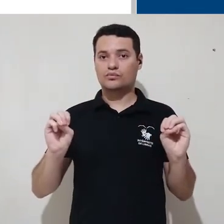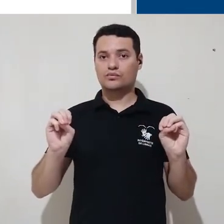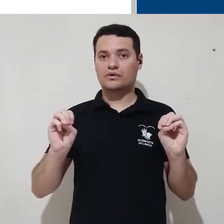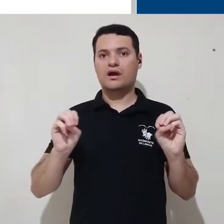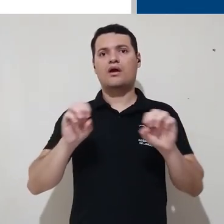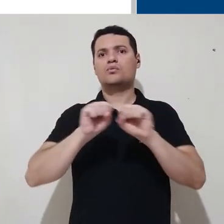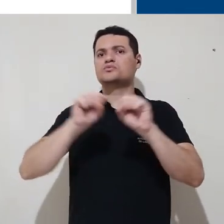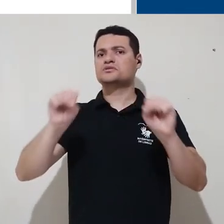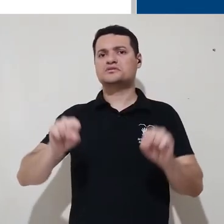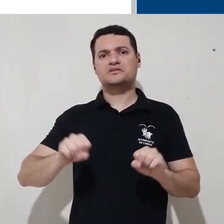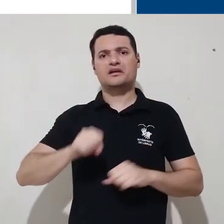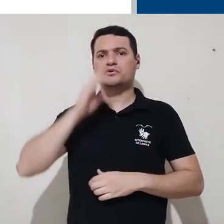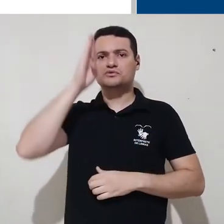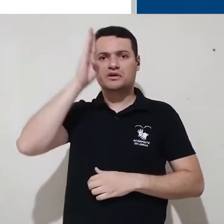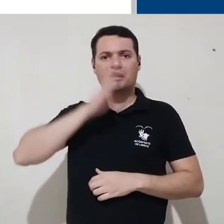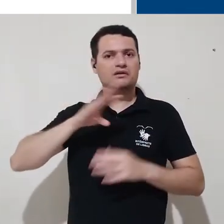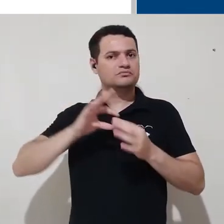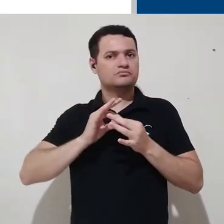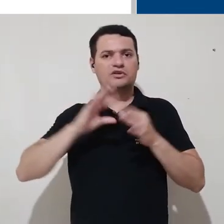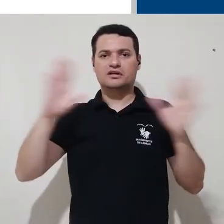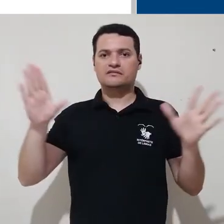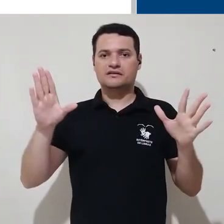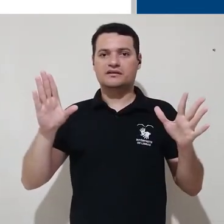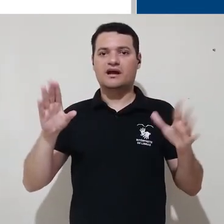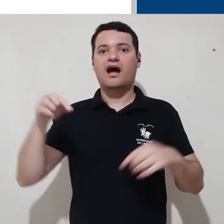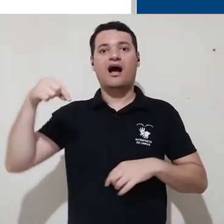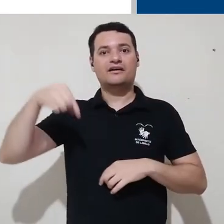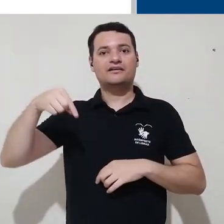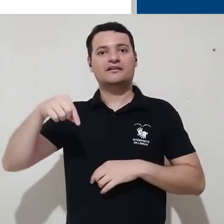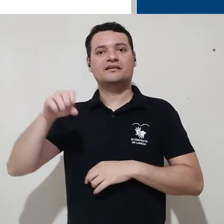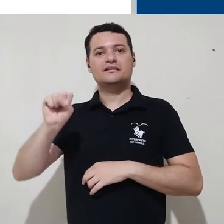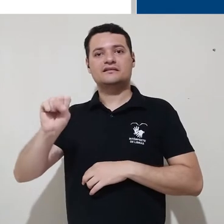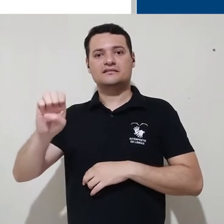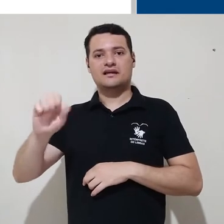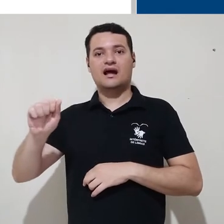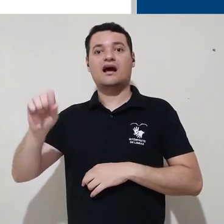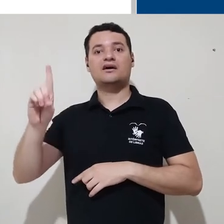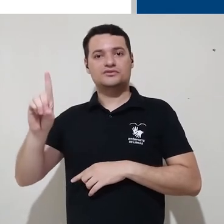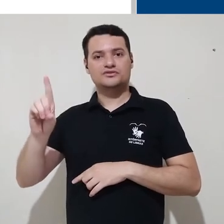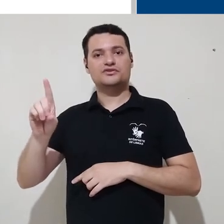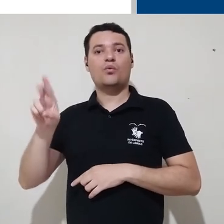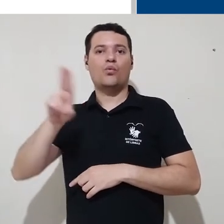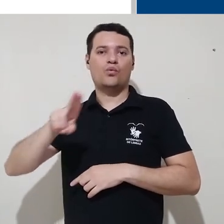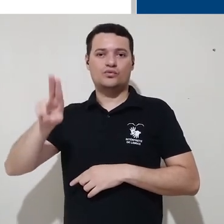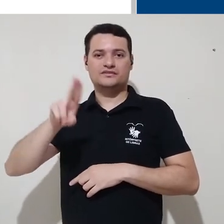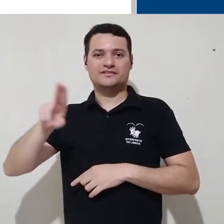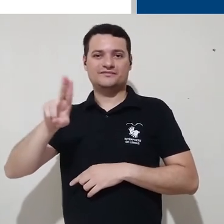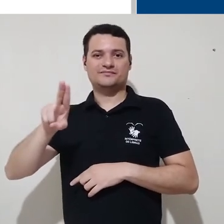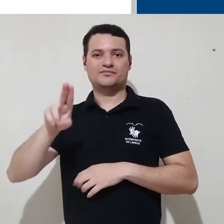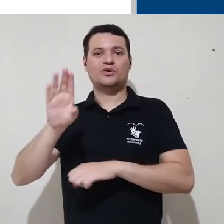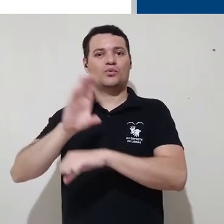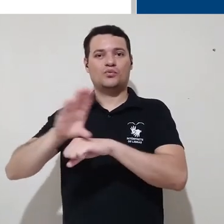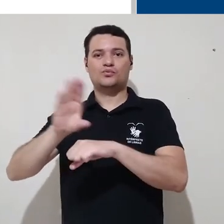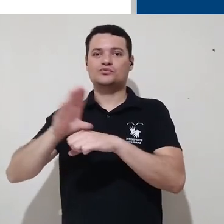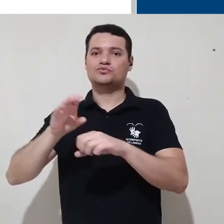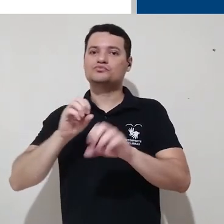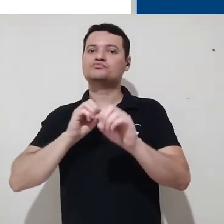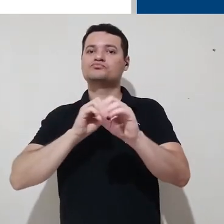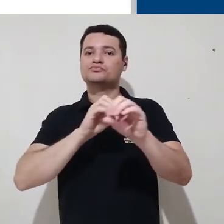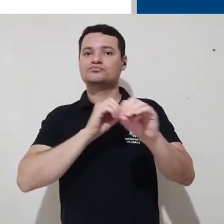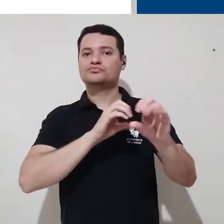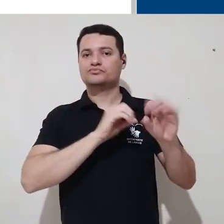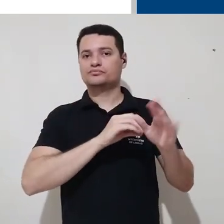que é um sistema livre que a SEAD utiliza para estar disponibilizando os nossos cursos.